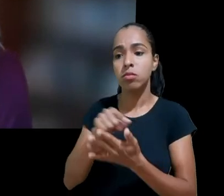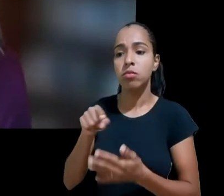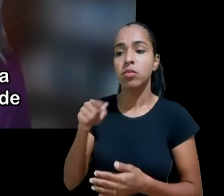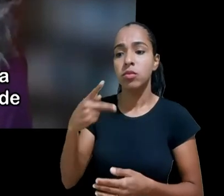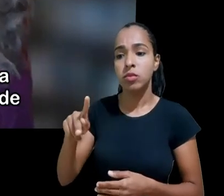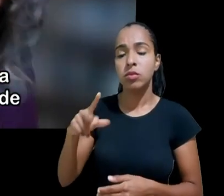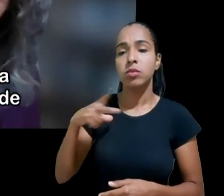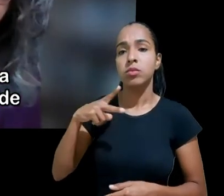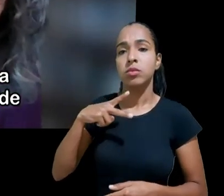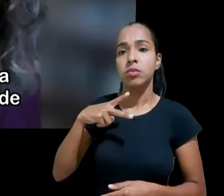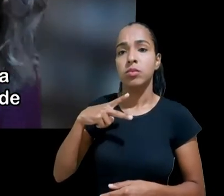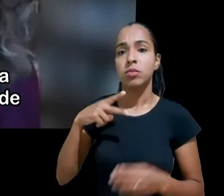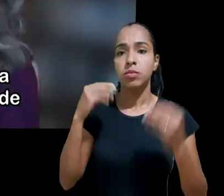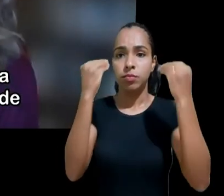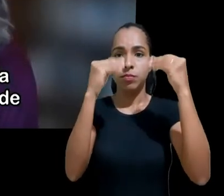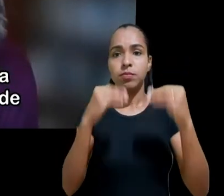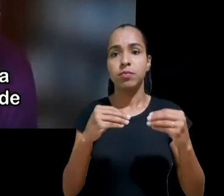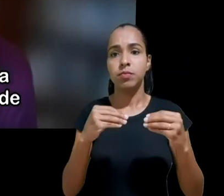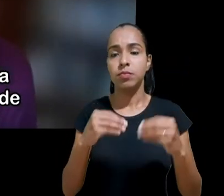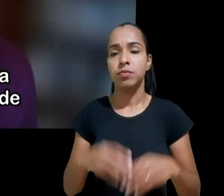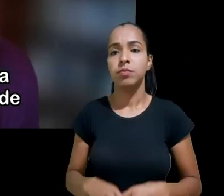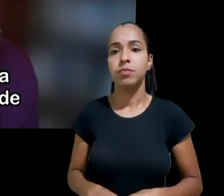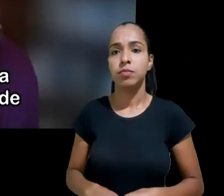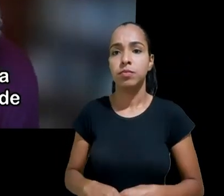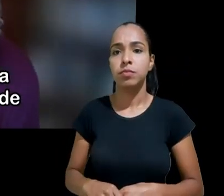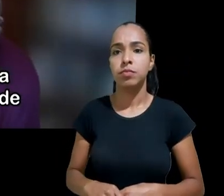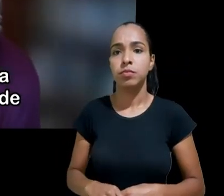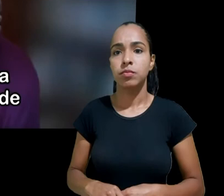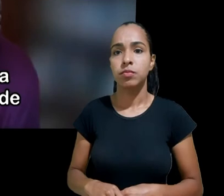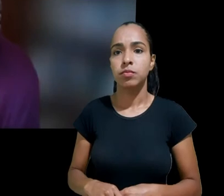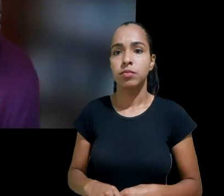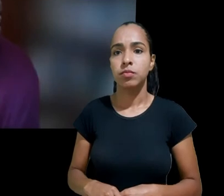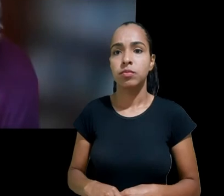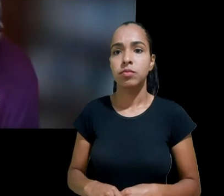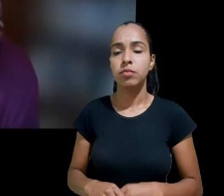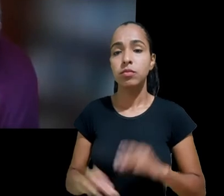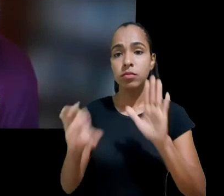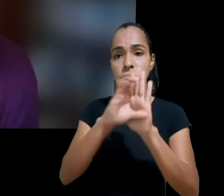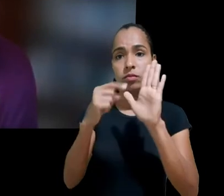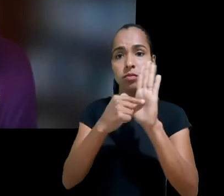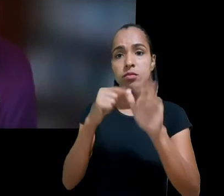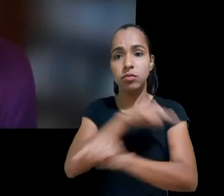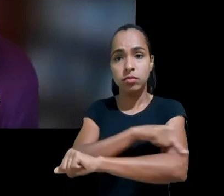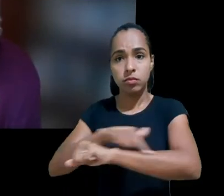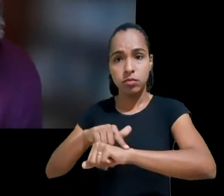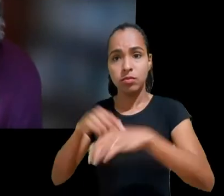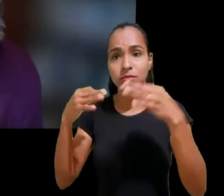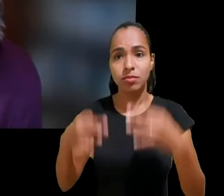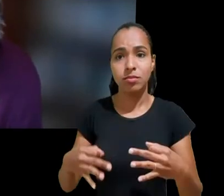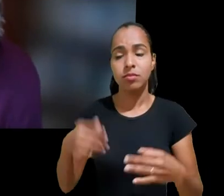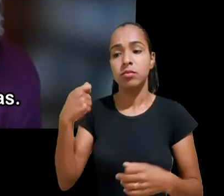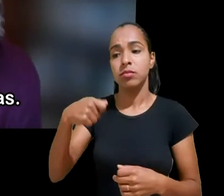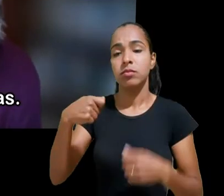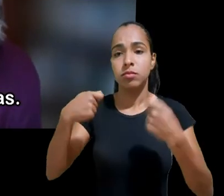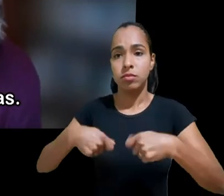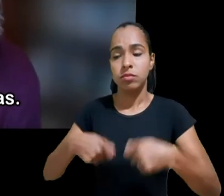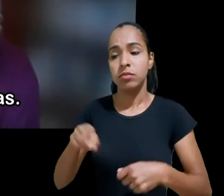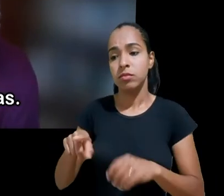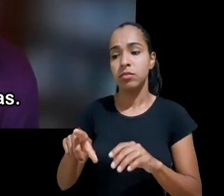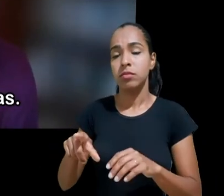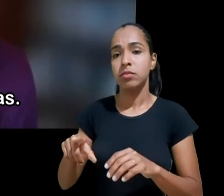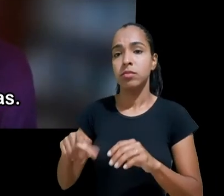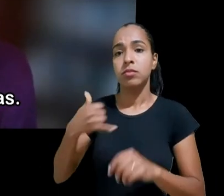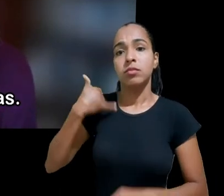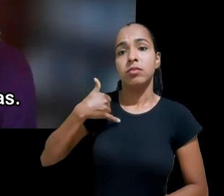então é um código de conduta para o design apropriado à idade aplicável aos serviços da sociedade da informação